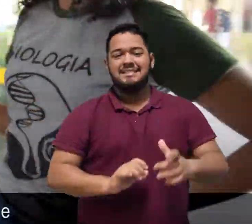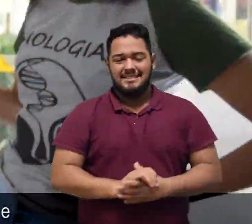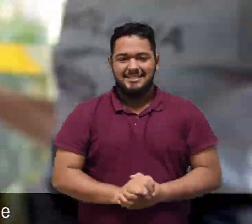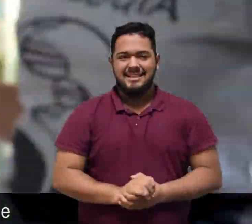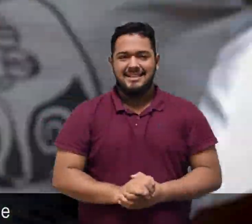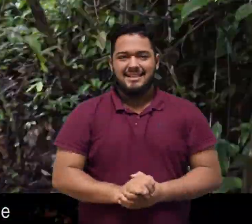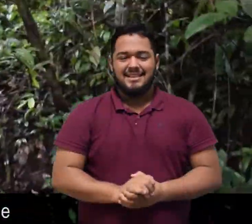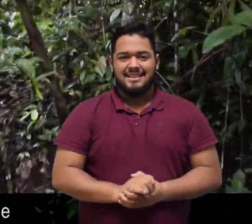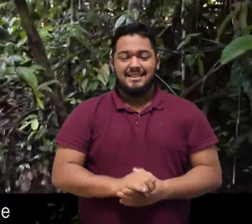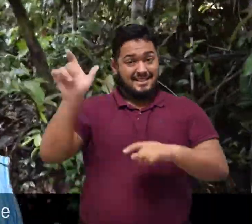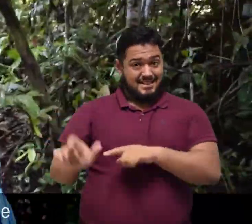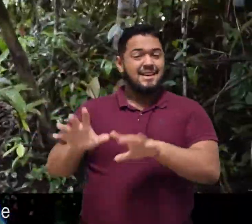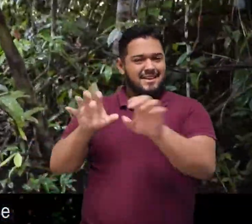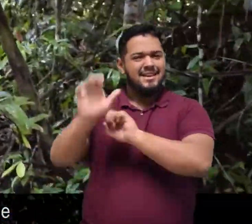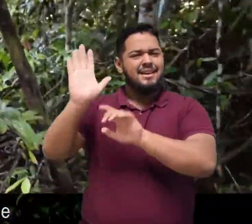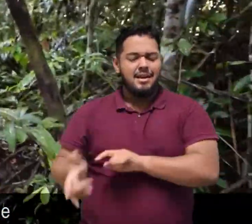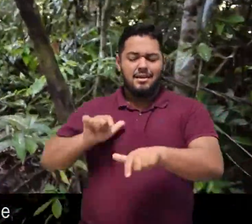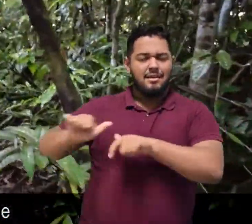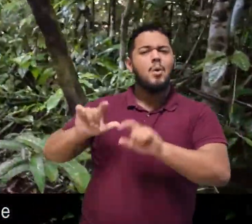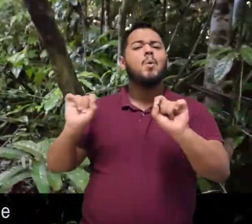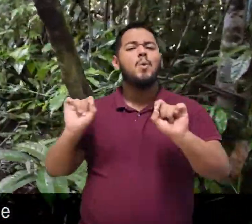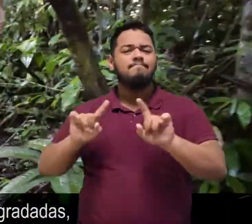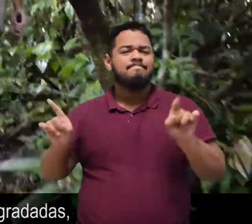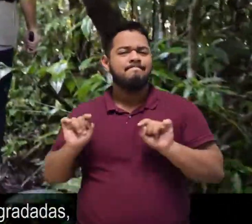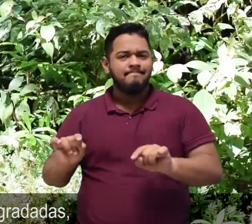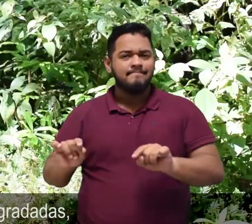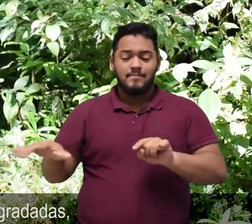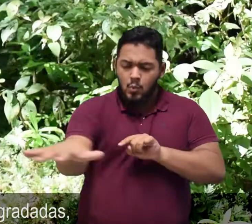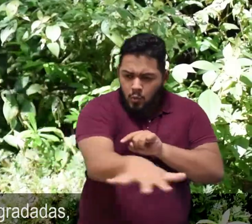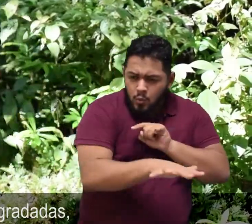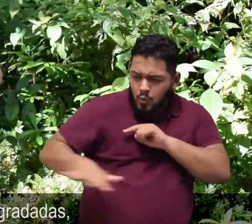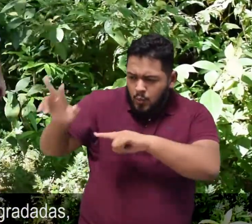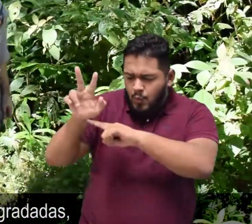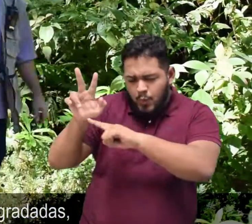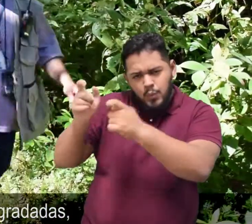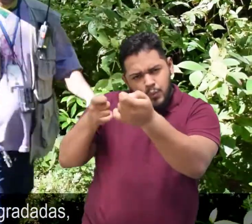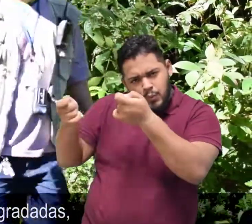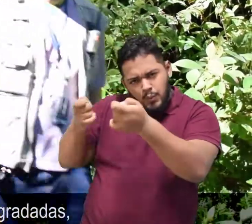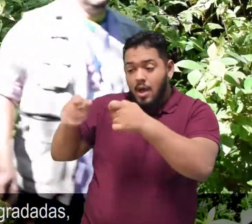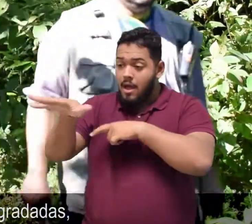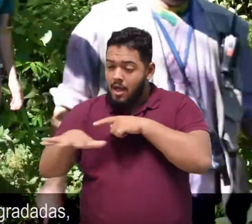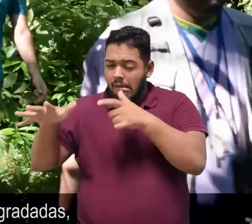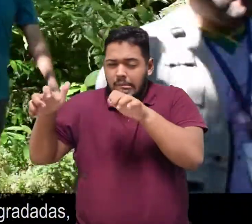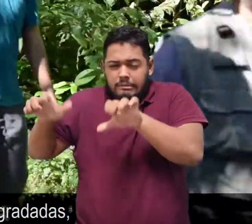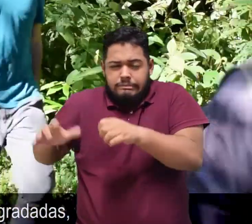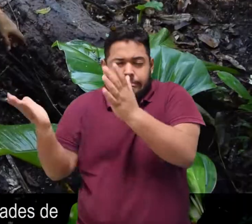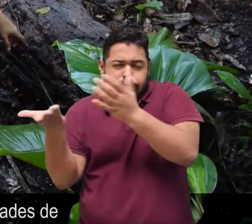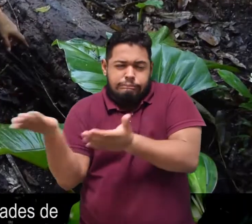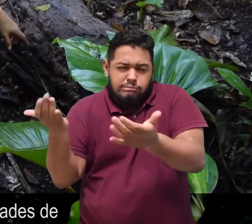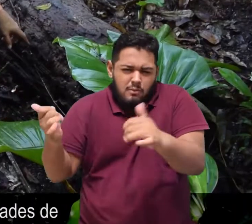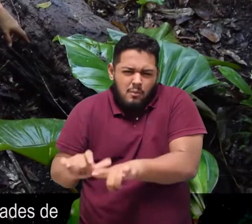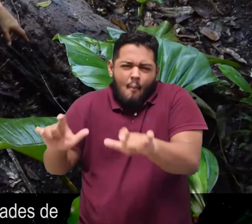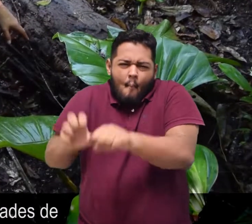Após formados, os biólogos se dedicam ao controle e monitoramento ambiental, recuperação de áreas degradadas,